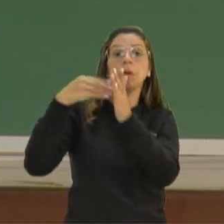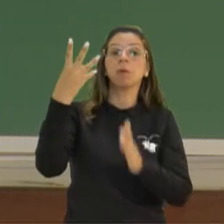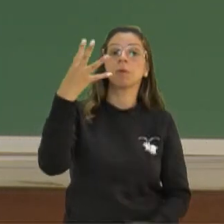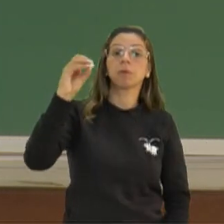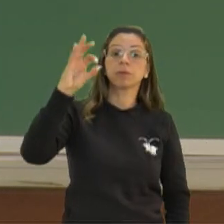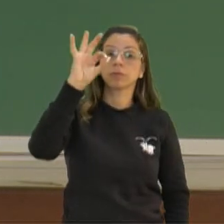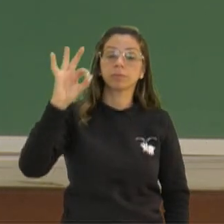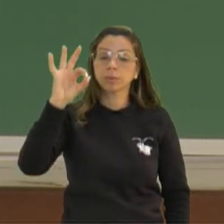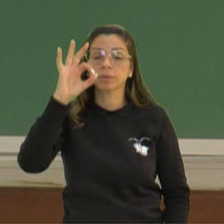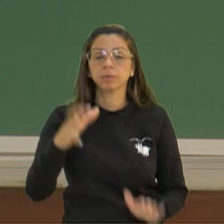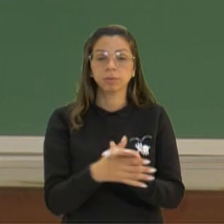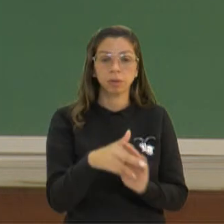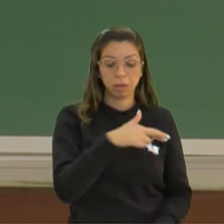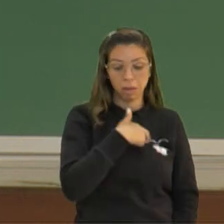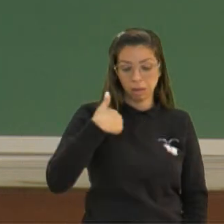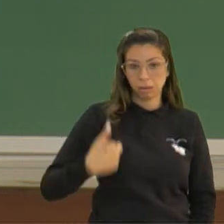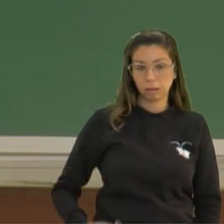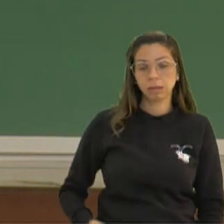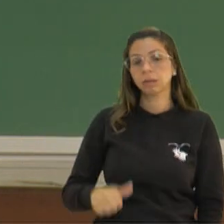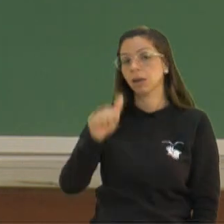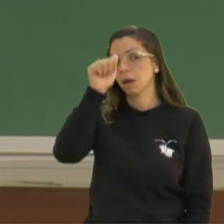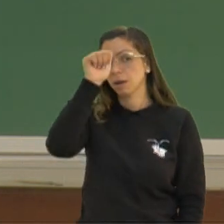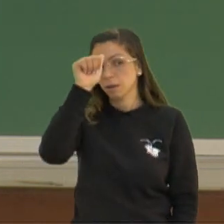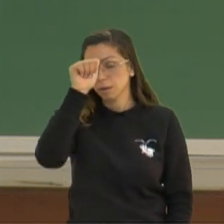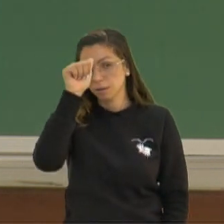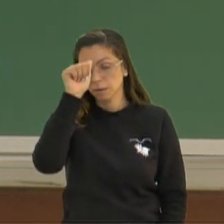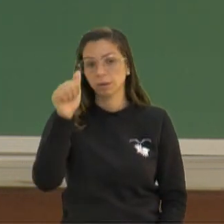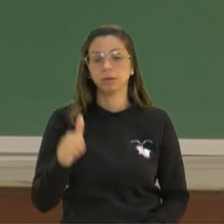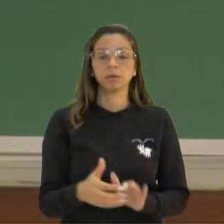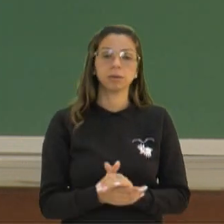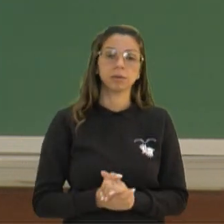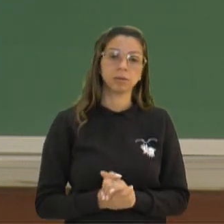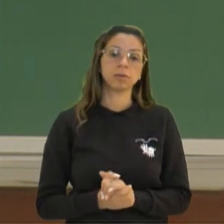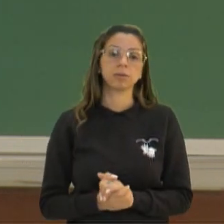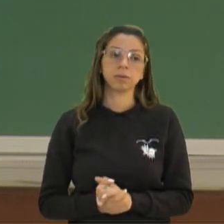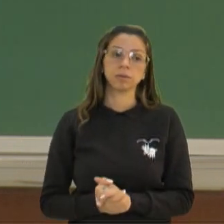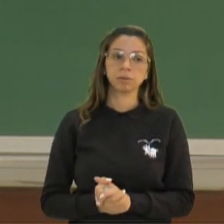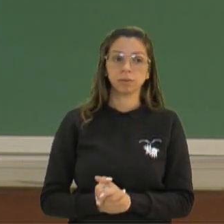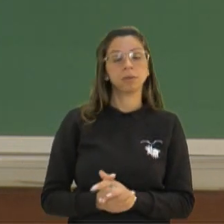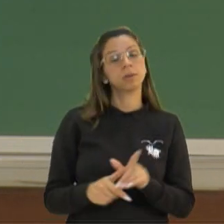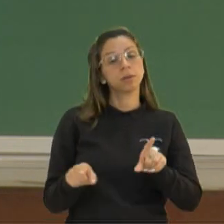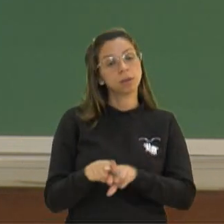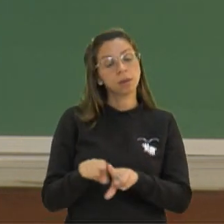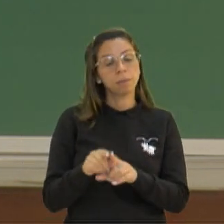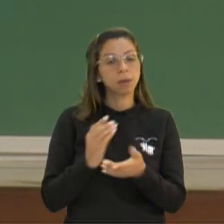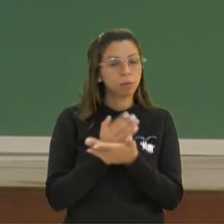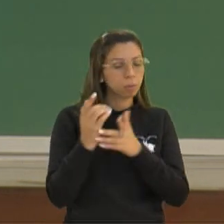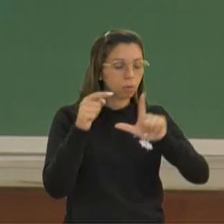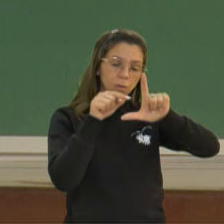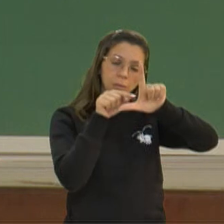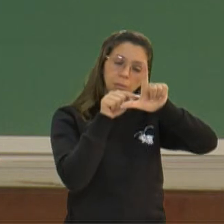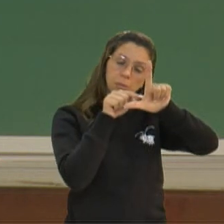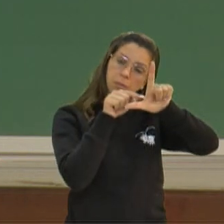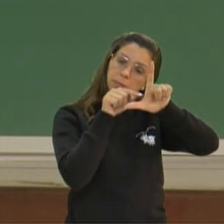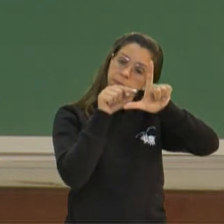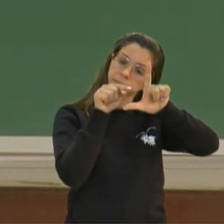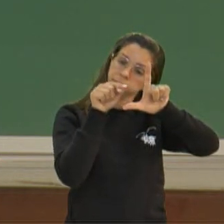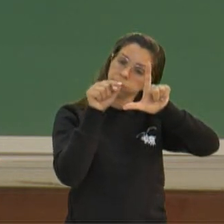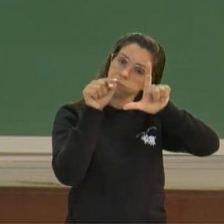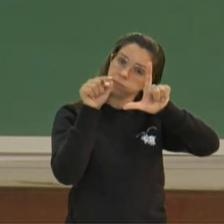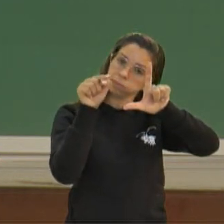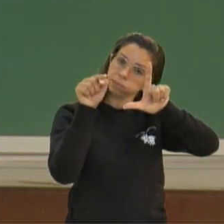A China e Índia, a Xíndia, que eles chamaram de Xíndia, também, veio nesse mesmo ritmo e, pra